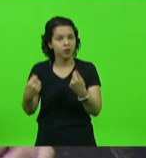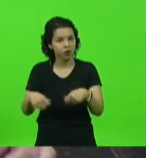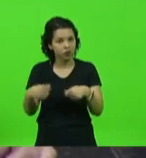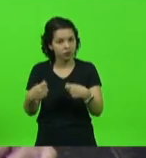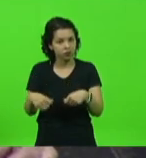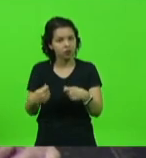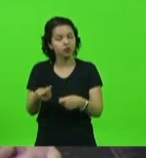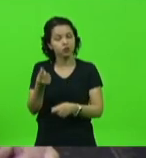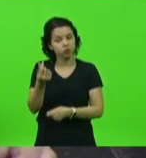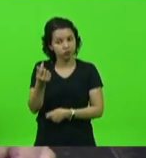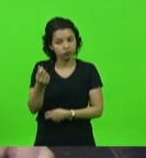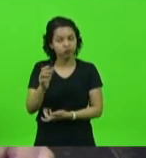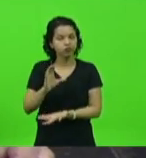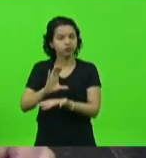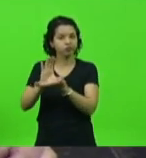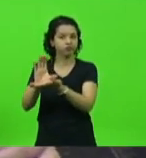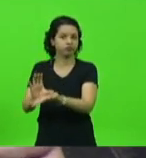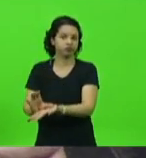recurso.